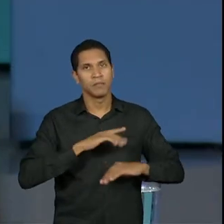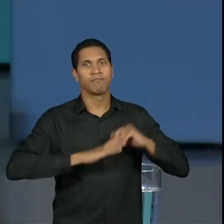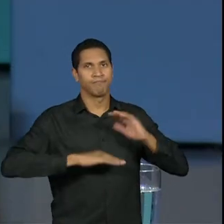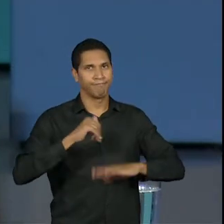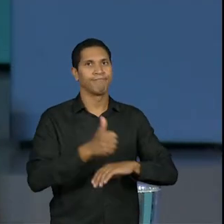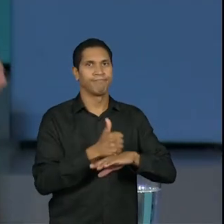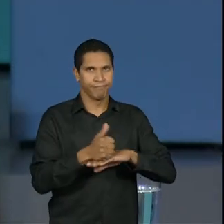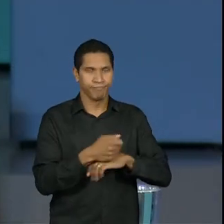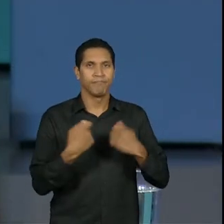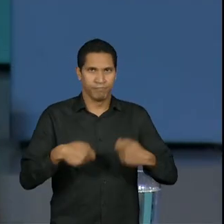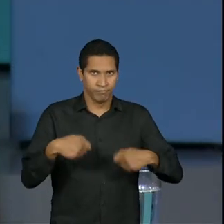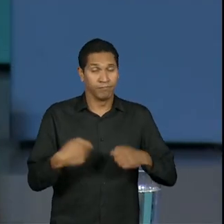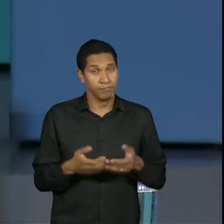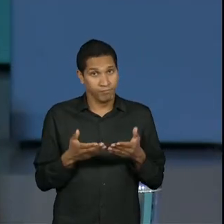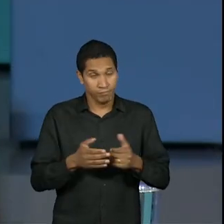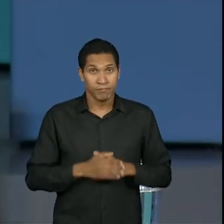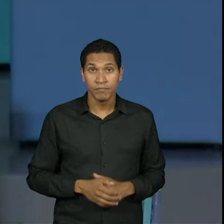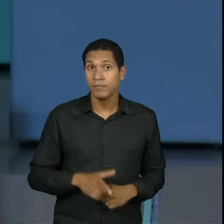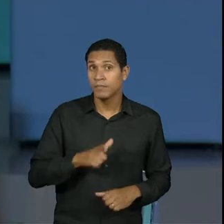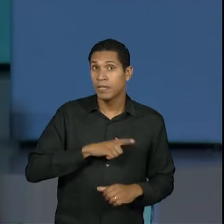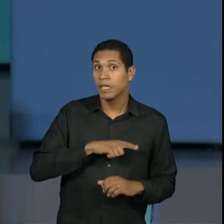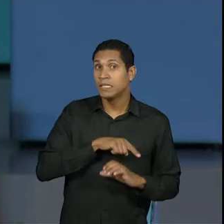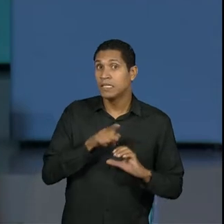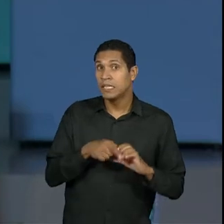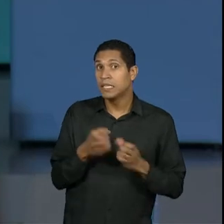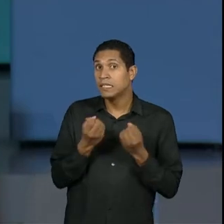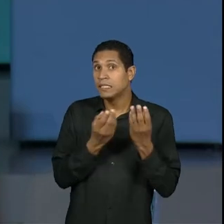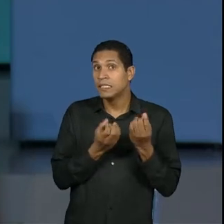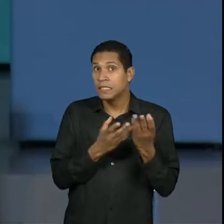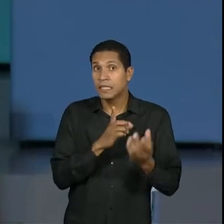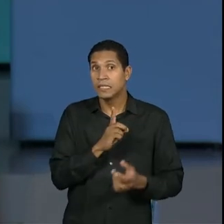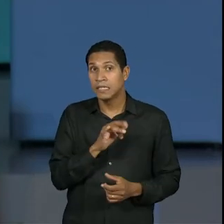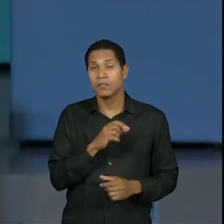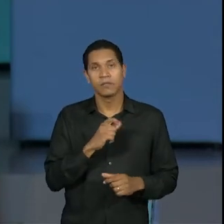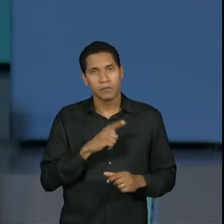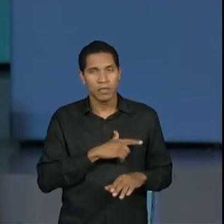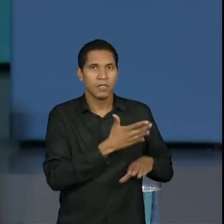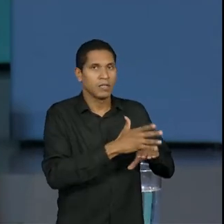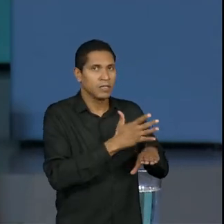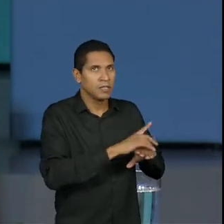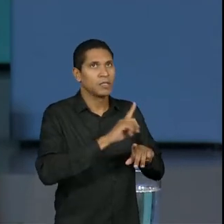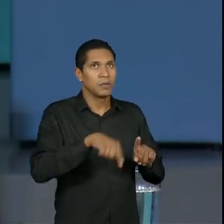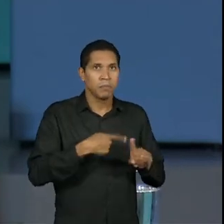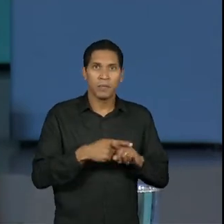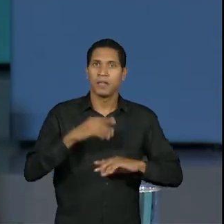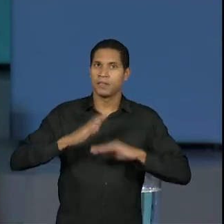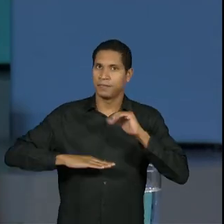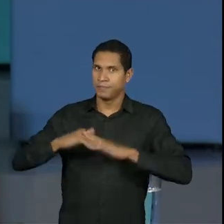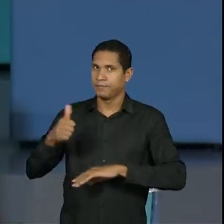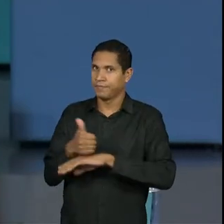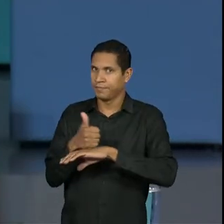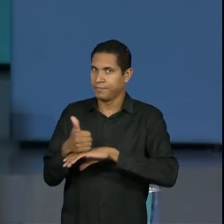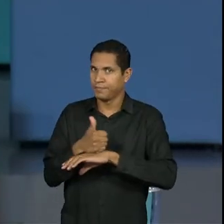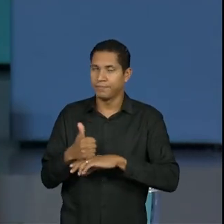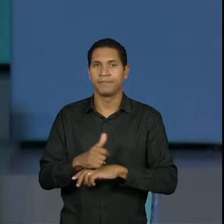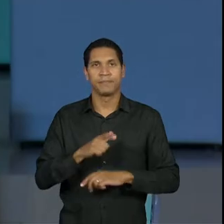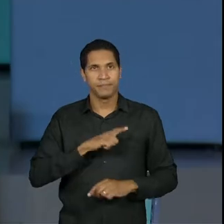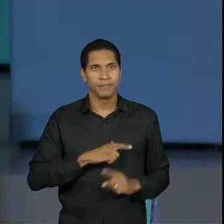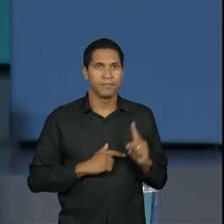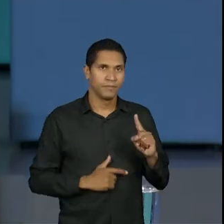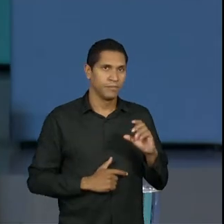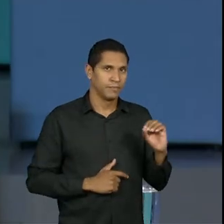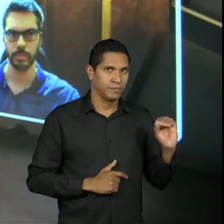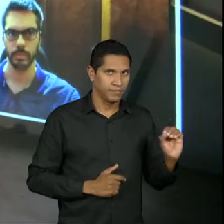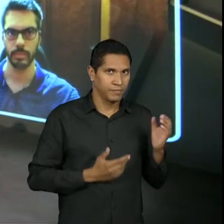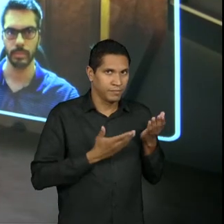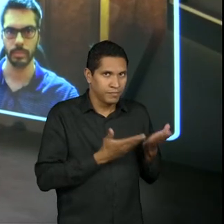para fazer, tá? Ciência de Dados tem estágio e tem atividade prática profissional. Então, são 100 horas